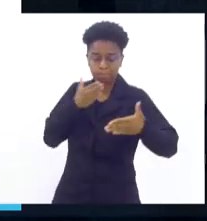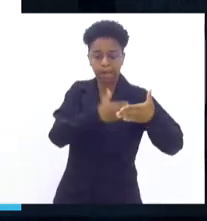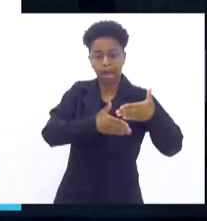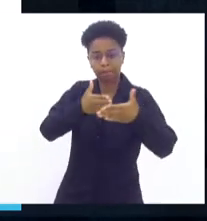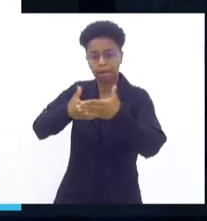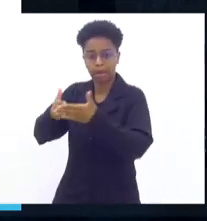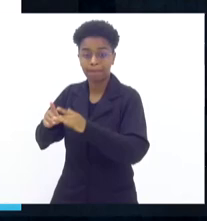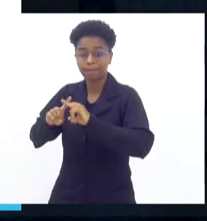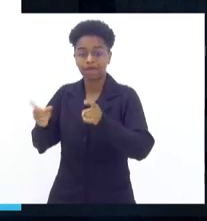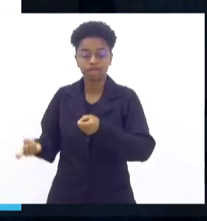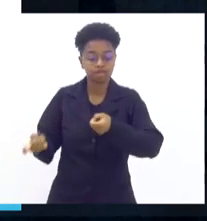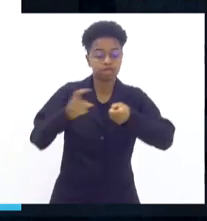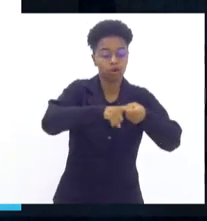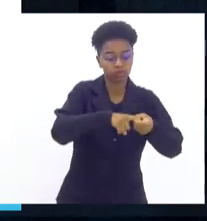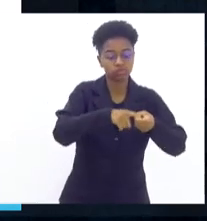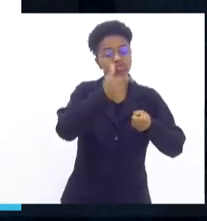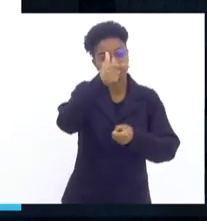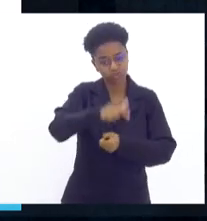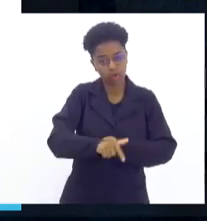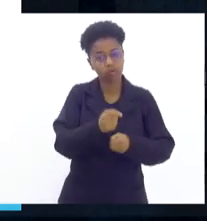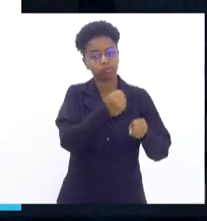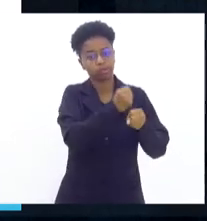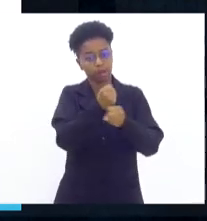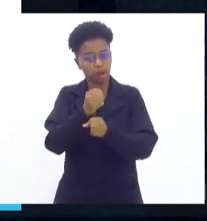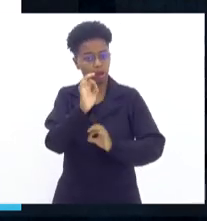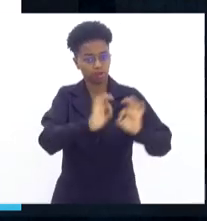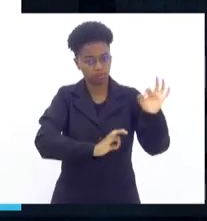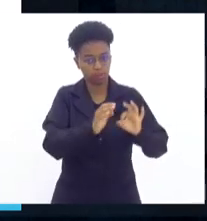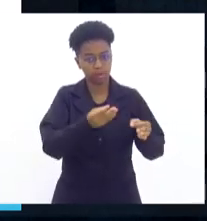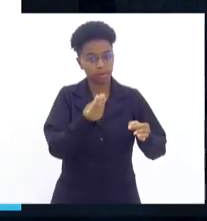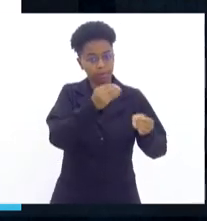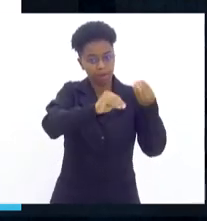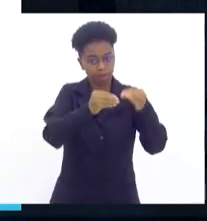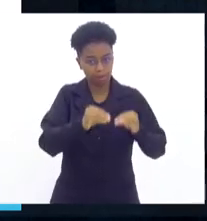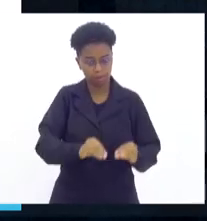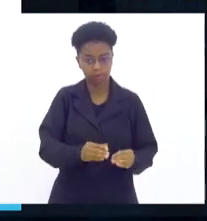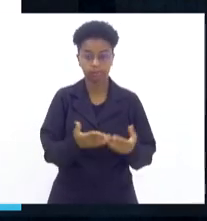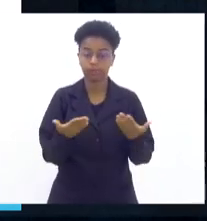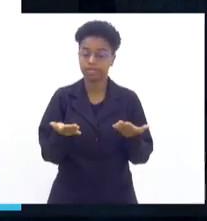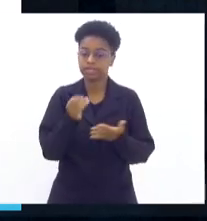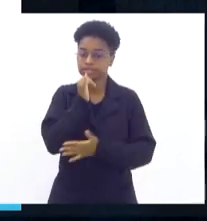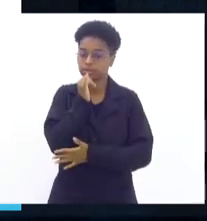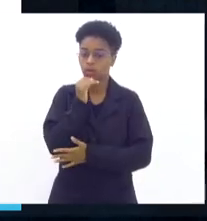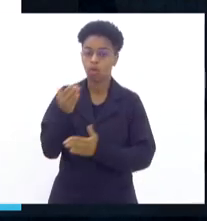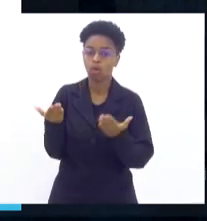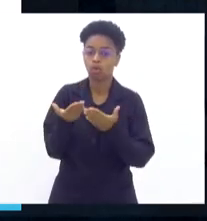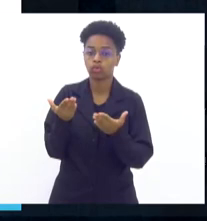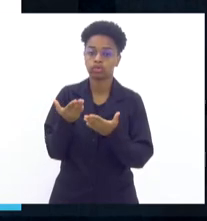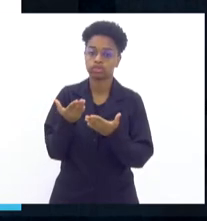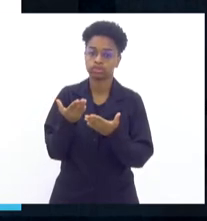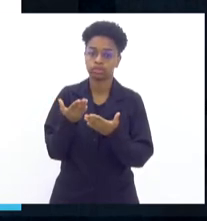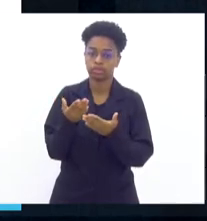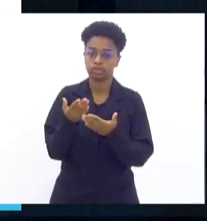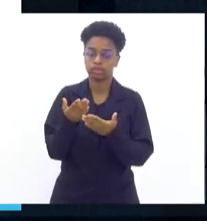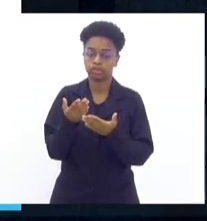quando a gente volta lá, as barricadas estão todas repostas. Hoje a gente está lá no complexo, faz quem quer,